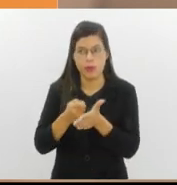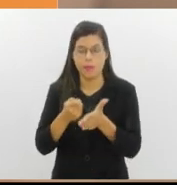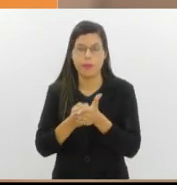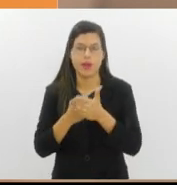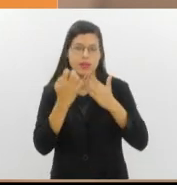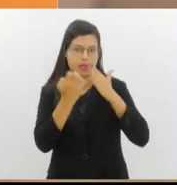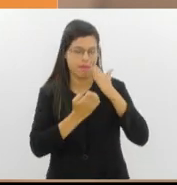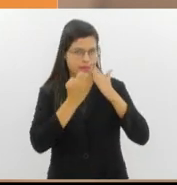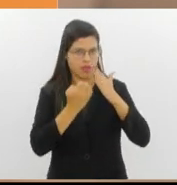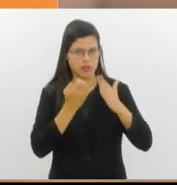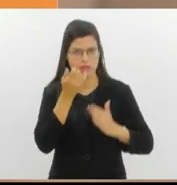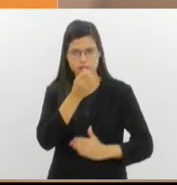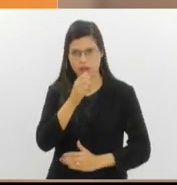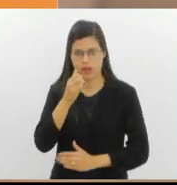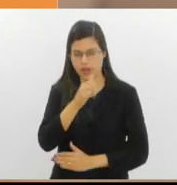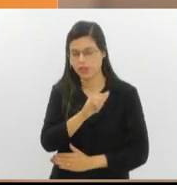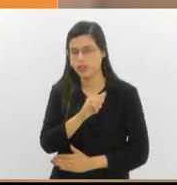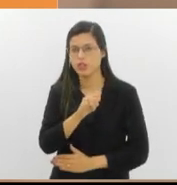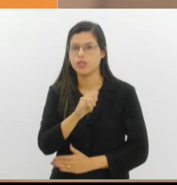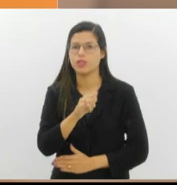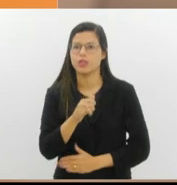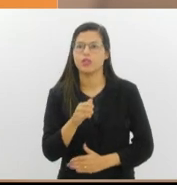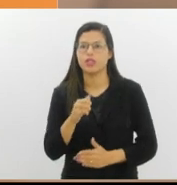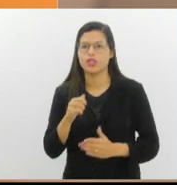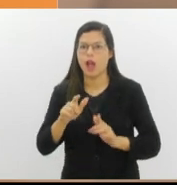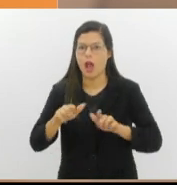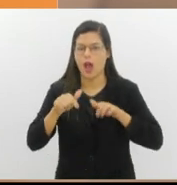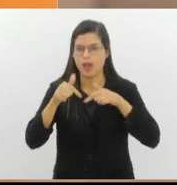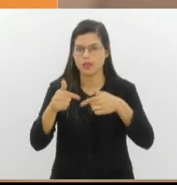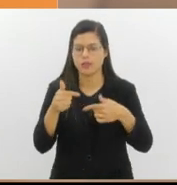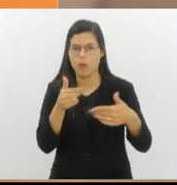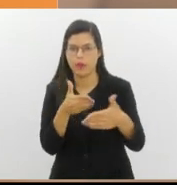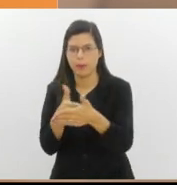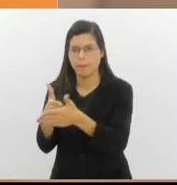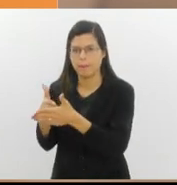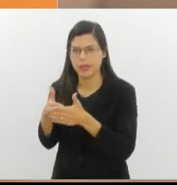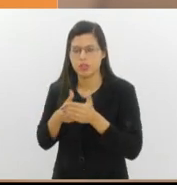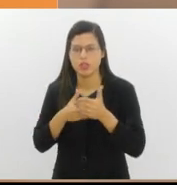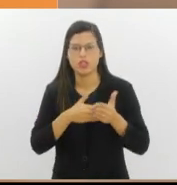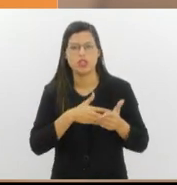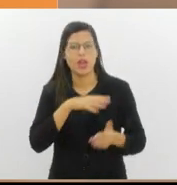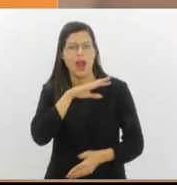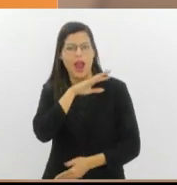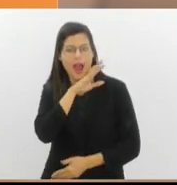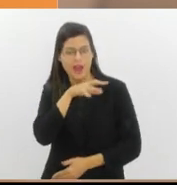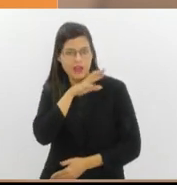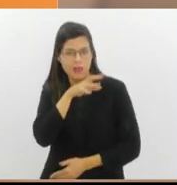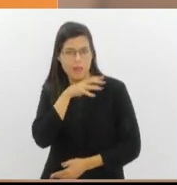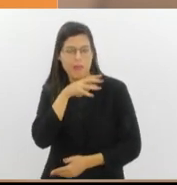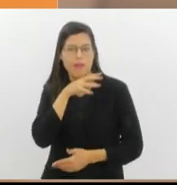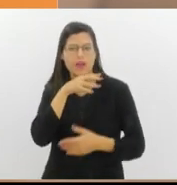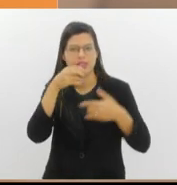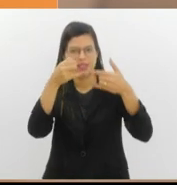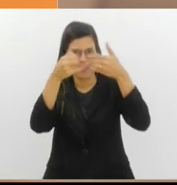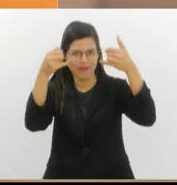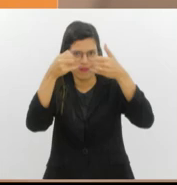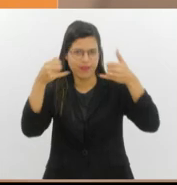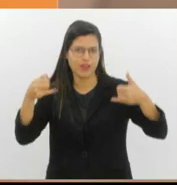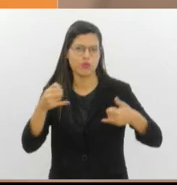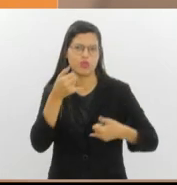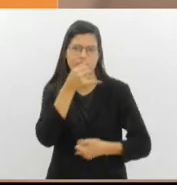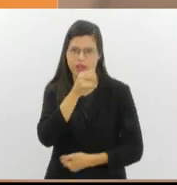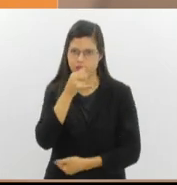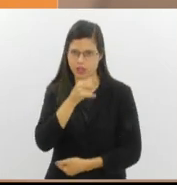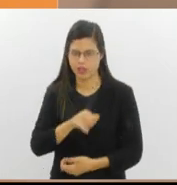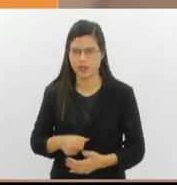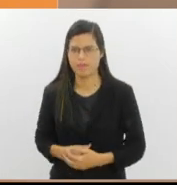energia elétrica a tomarem medidas para impedir a circulação de animais silvestres em fios de alta tensão. Em